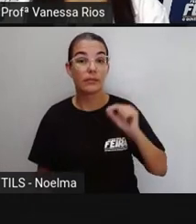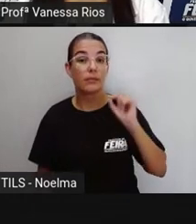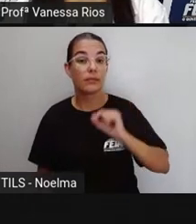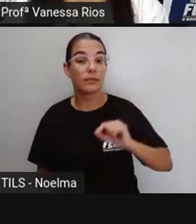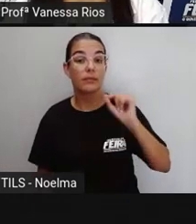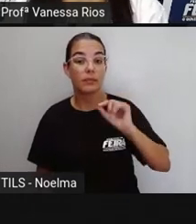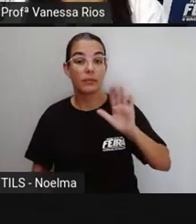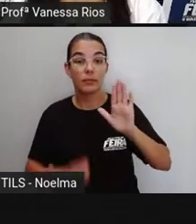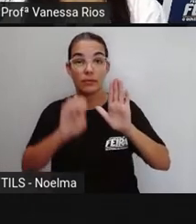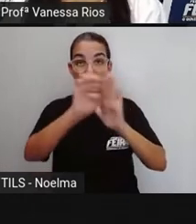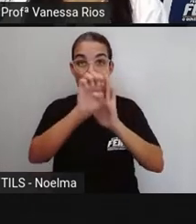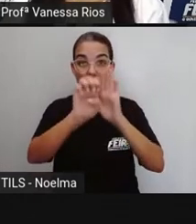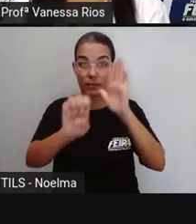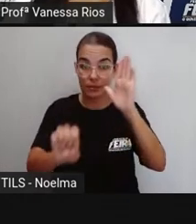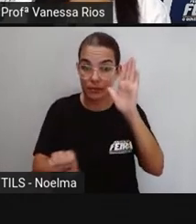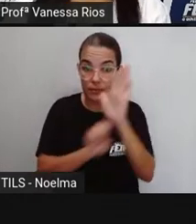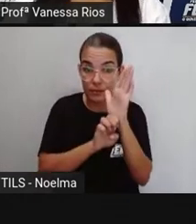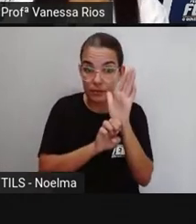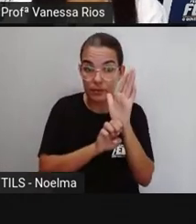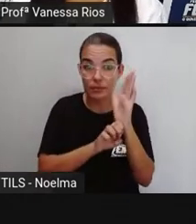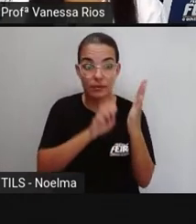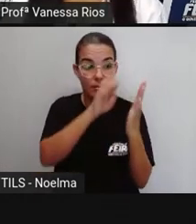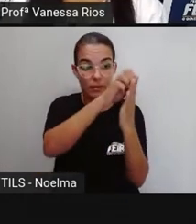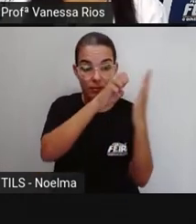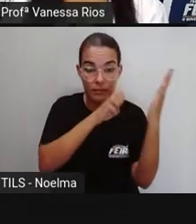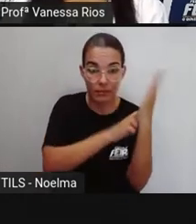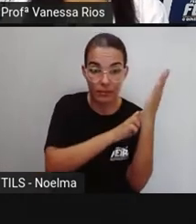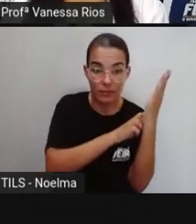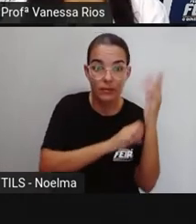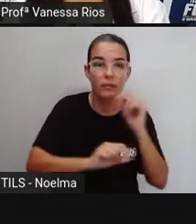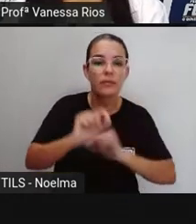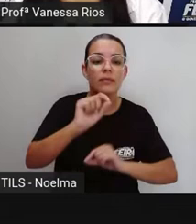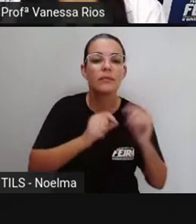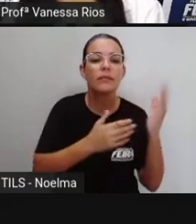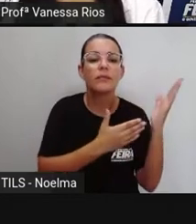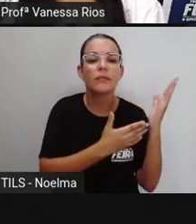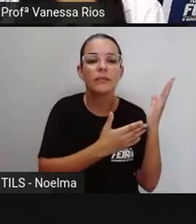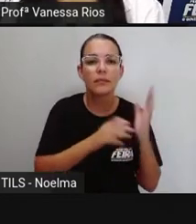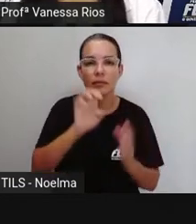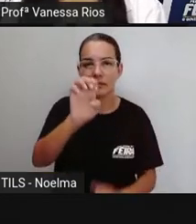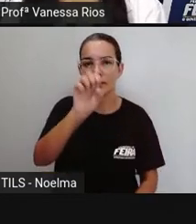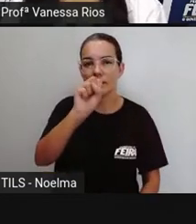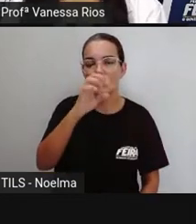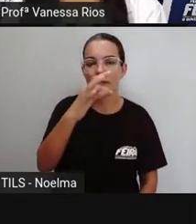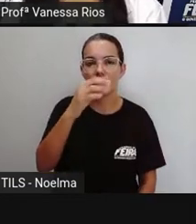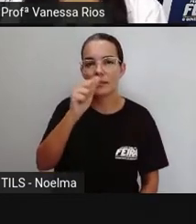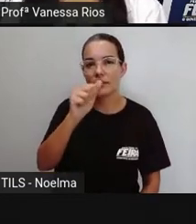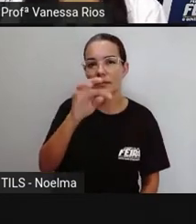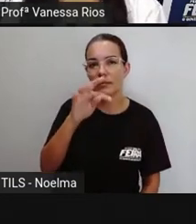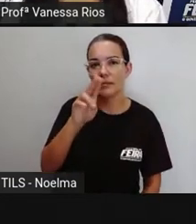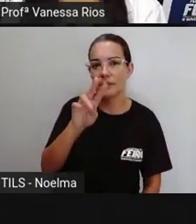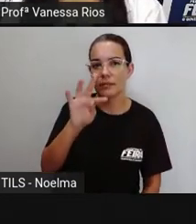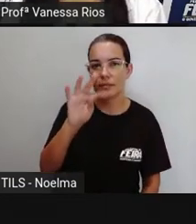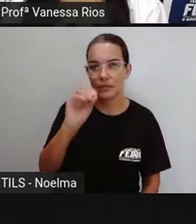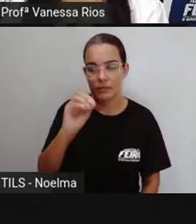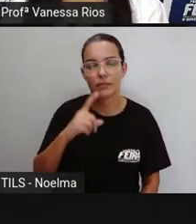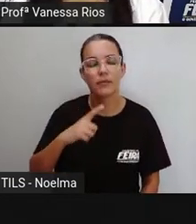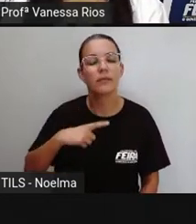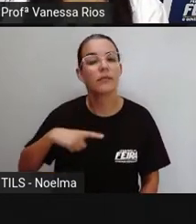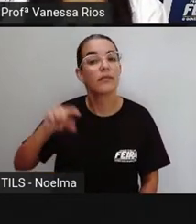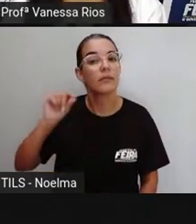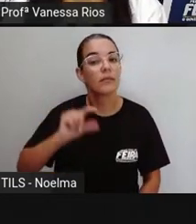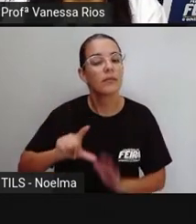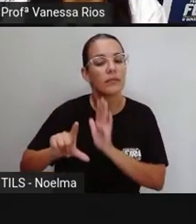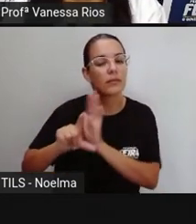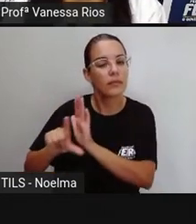que as associações tenham um estatuto, que o estatuto vai estar relacionado aos direitos, aos deveres, às